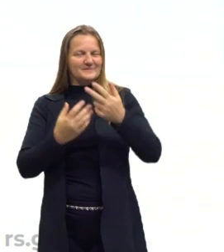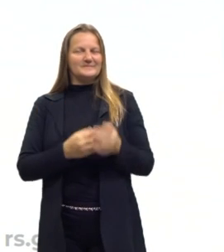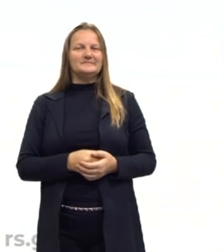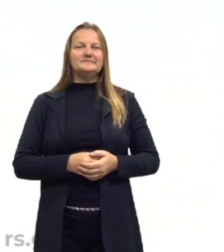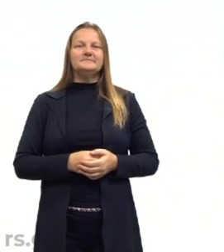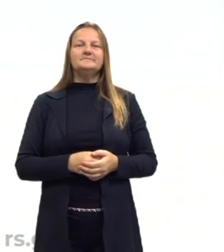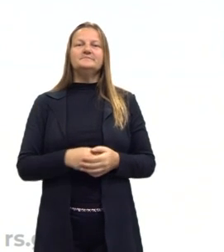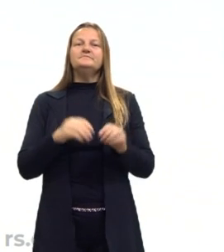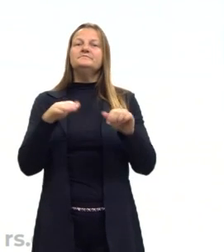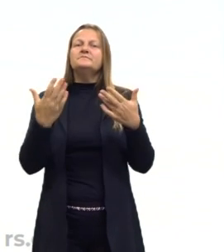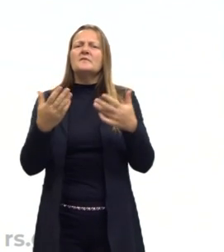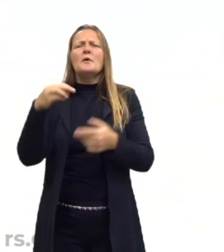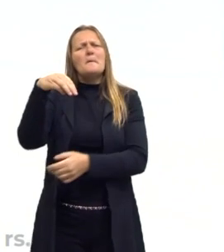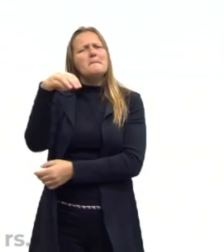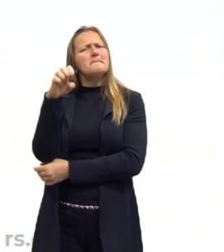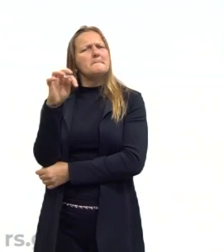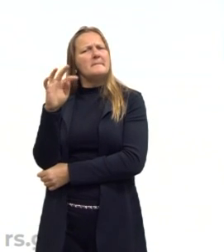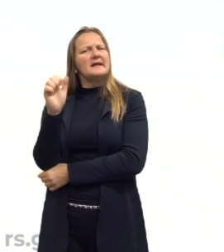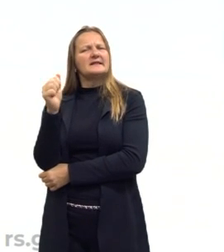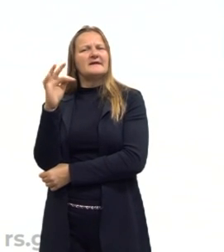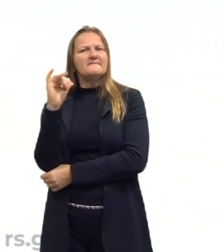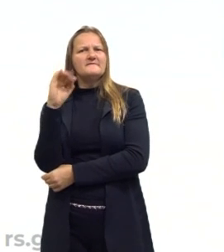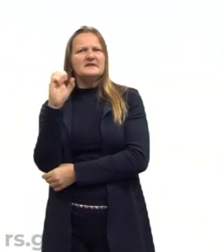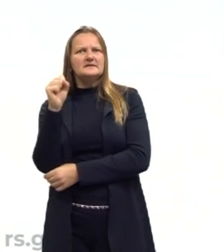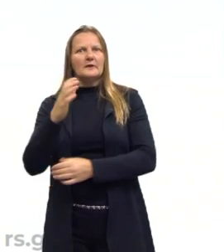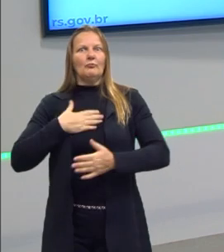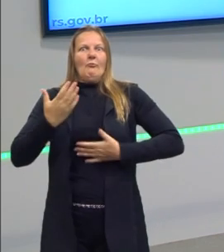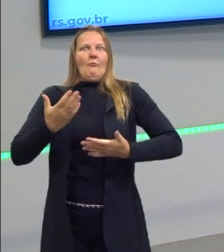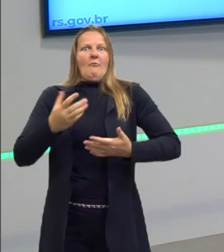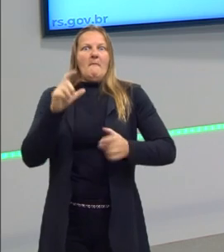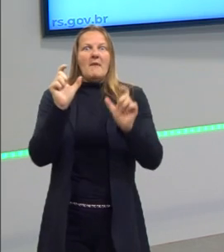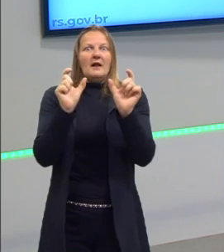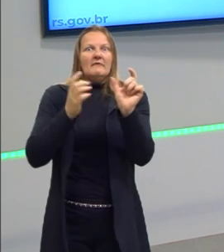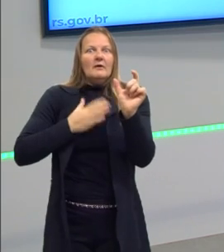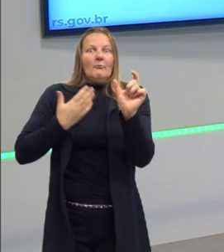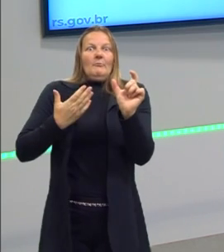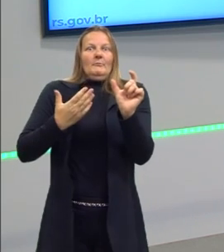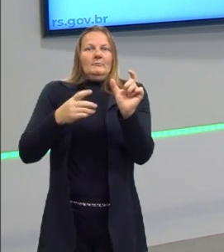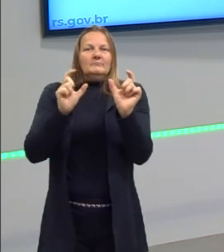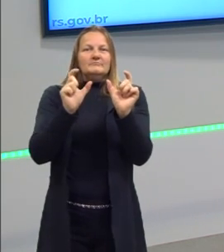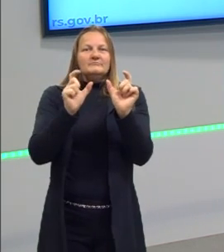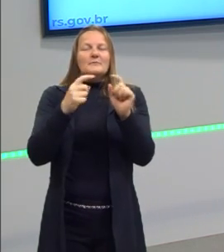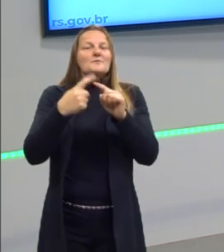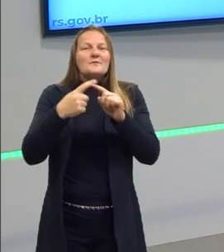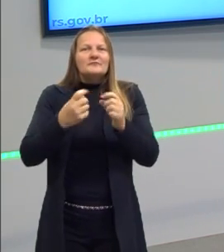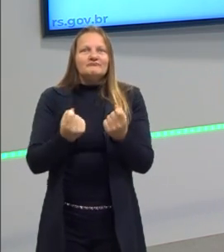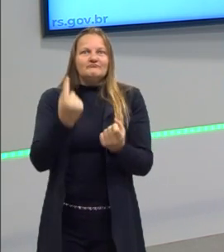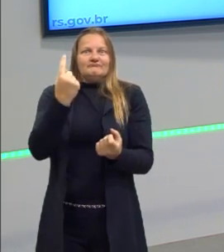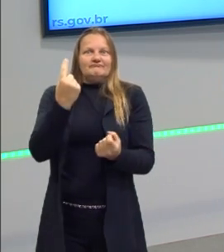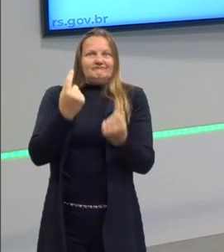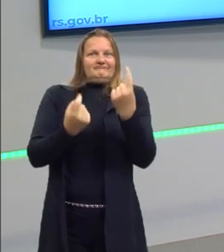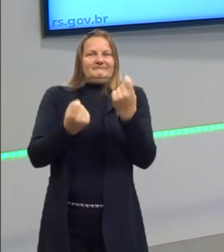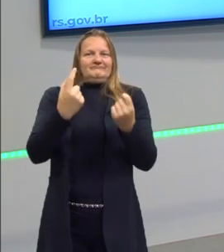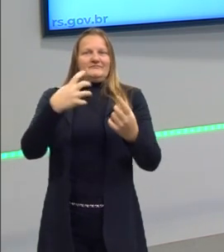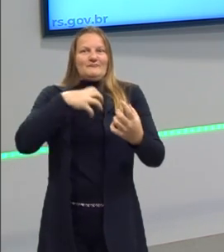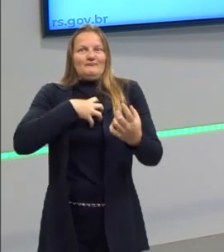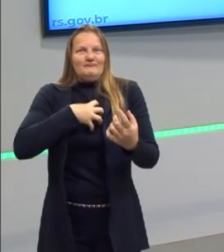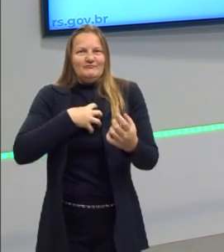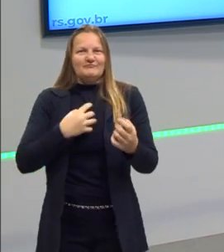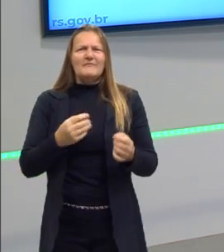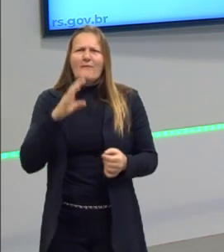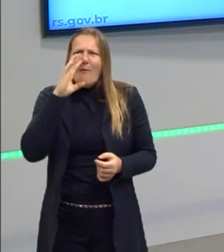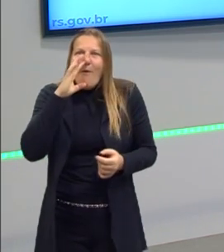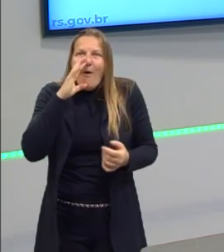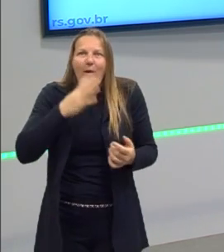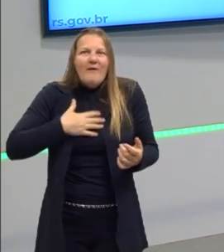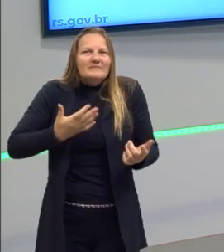Quando falamos em metafísica, às vezes nós já nos assustamos, essa palavra metafísica pode ser um pouco estranha, pode nos causar espanto,